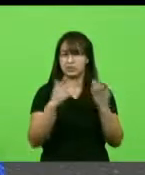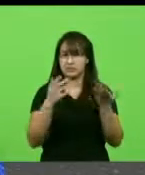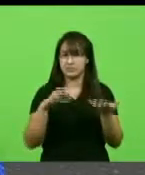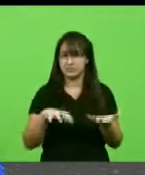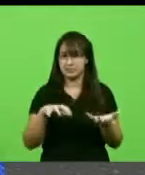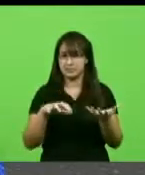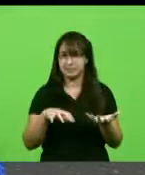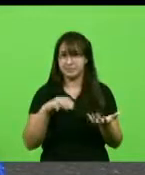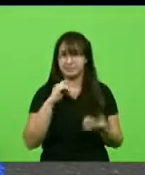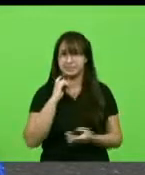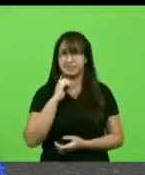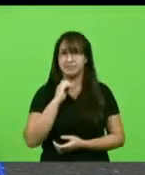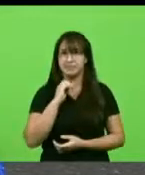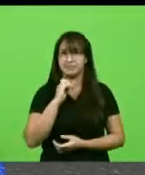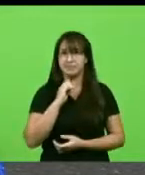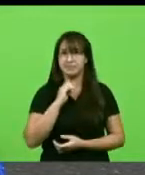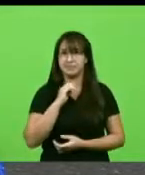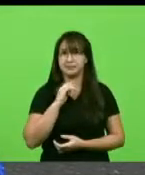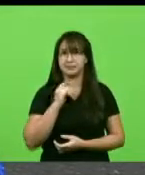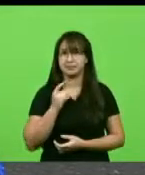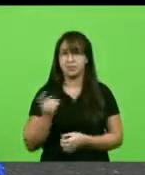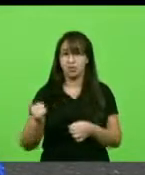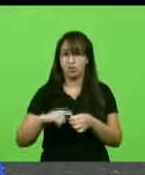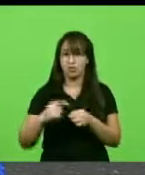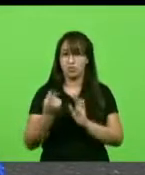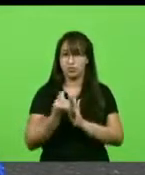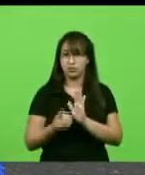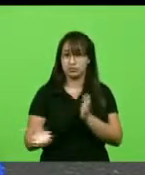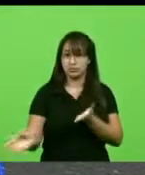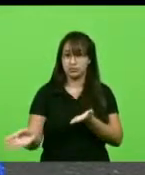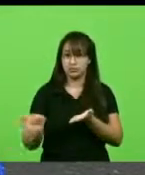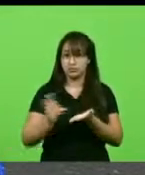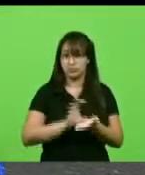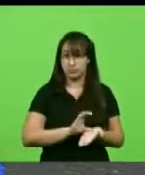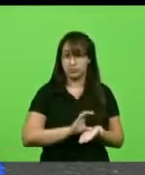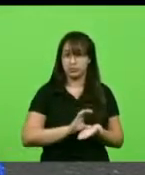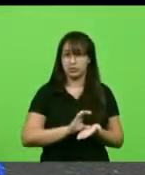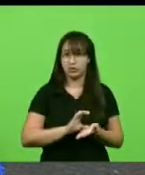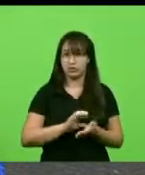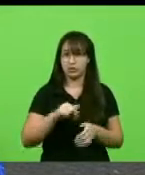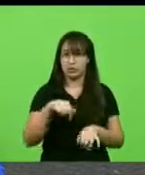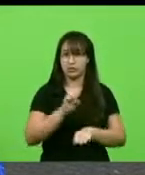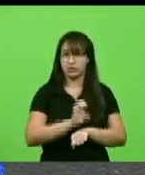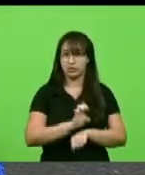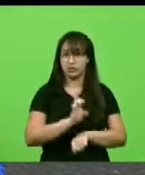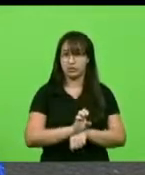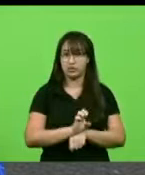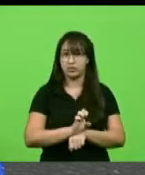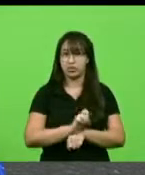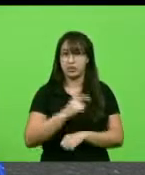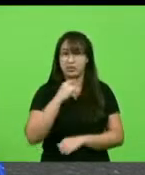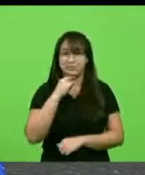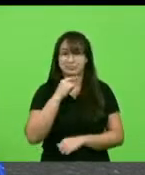O retorno ao nosso Estado não permite sequer